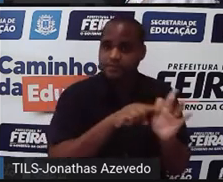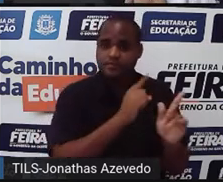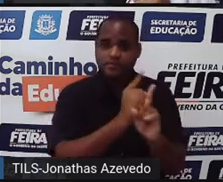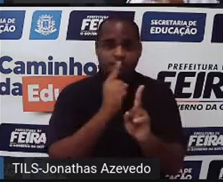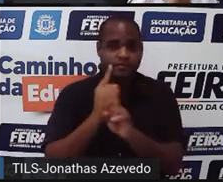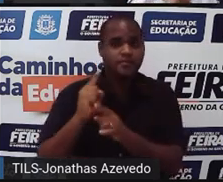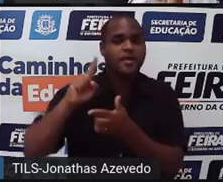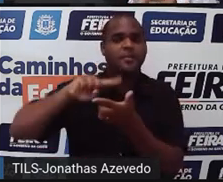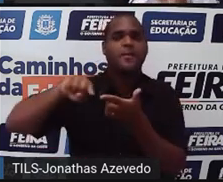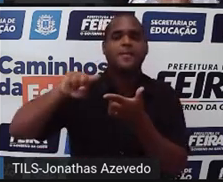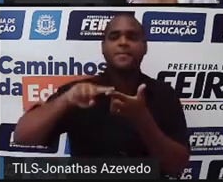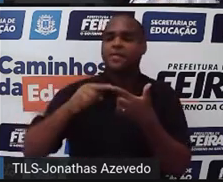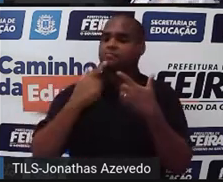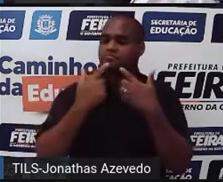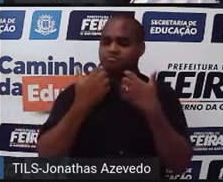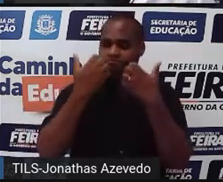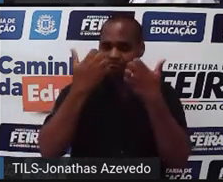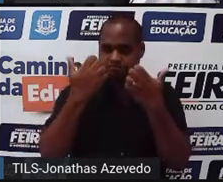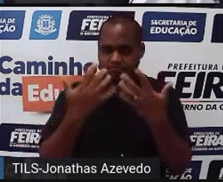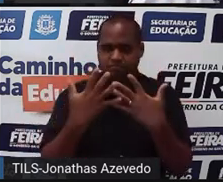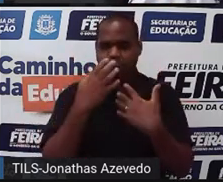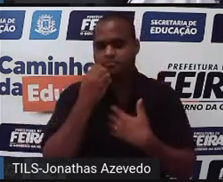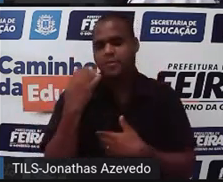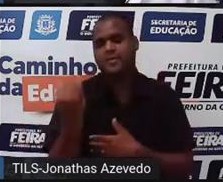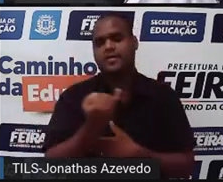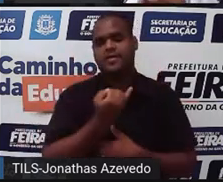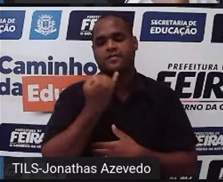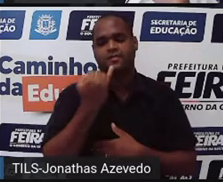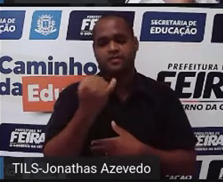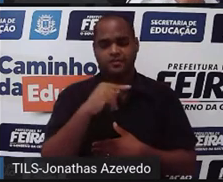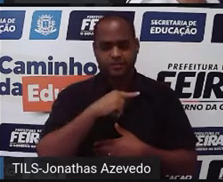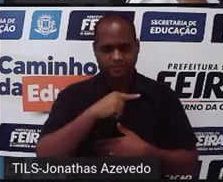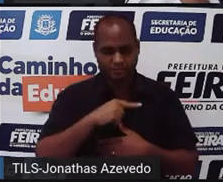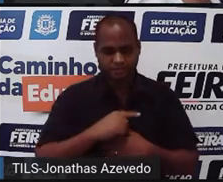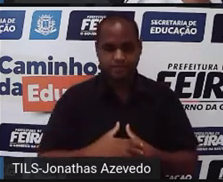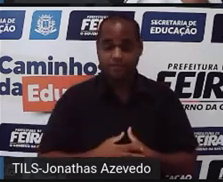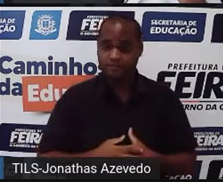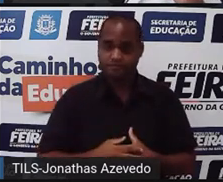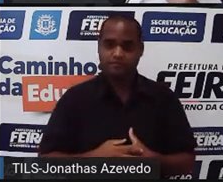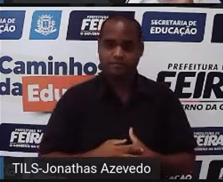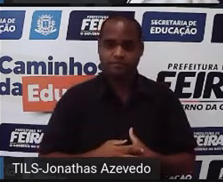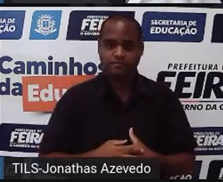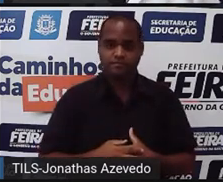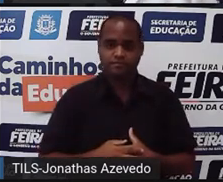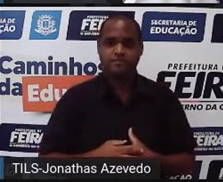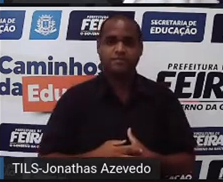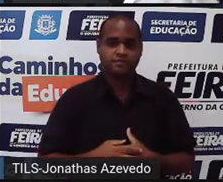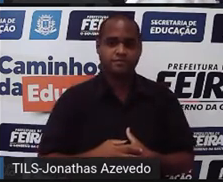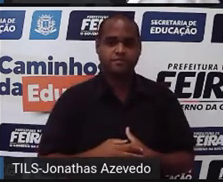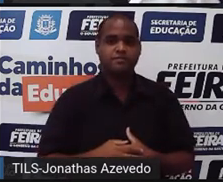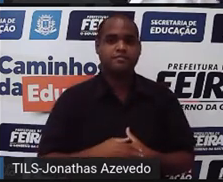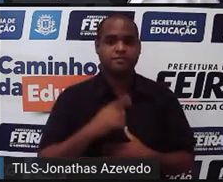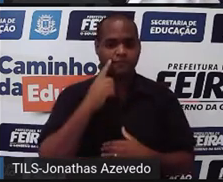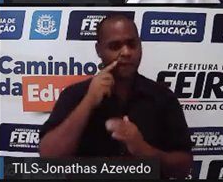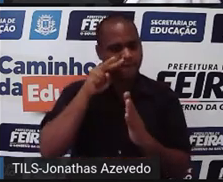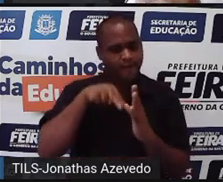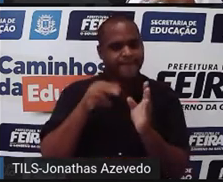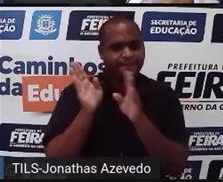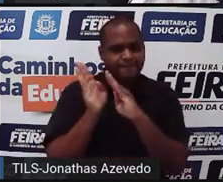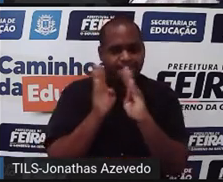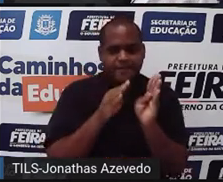probleminha bem bacana para você. Tá bom? E aí eu vou ler com você esse probleminha,